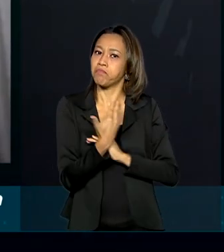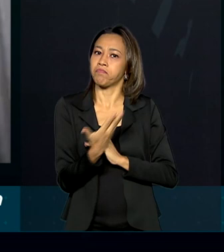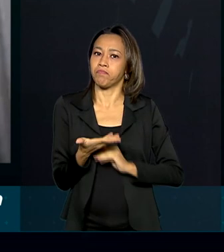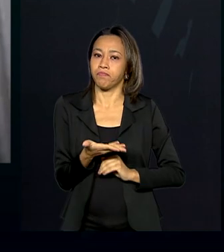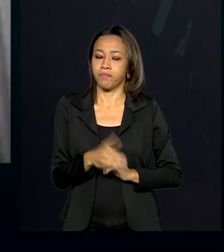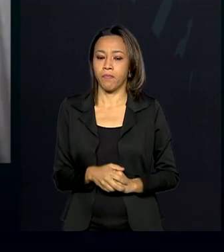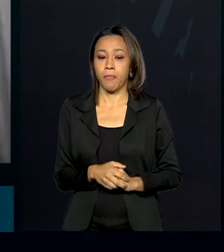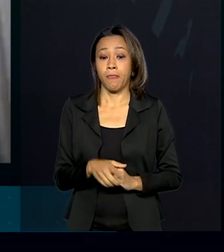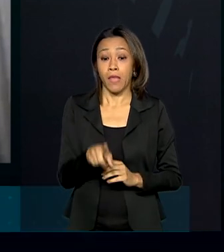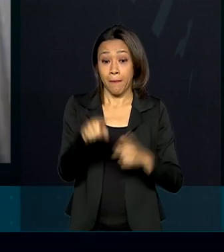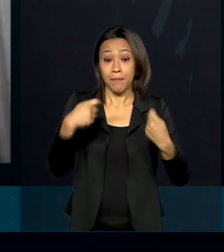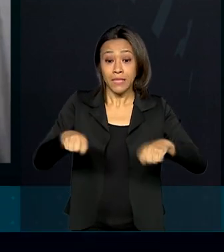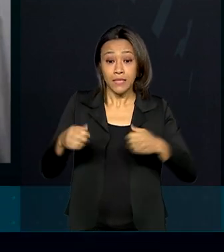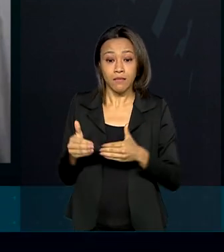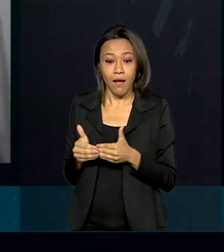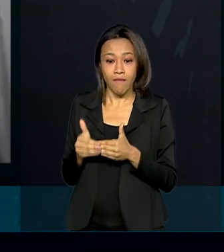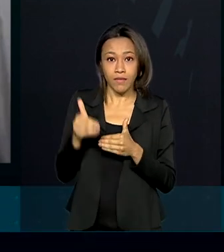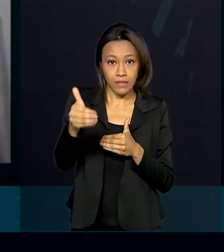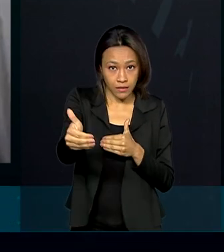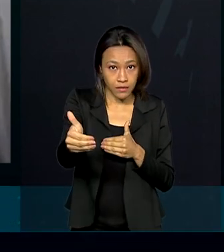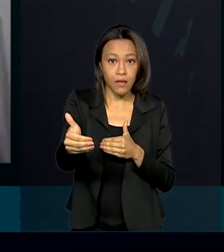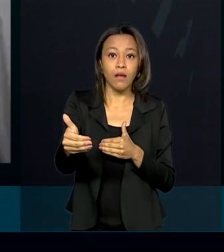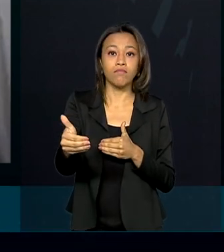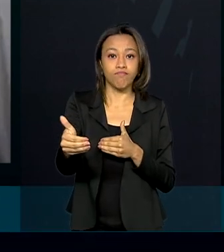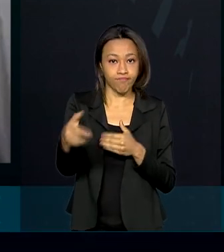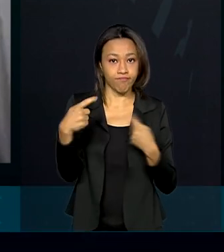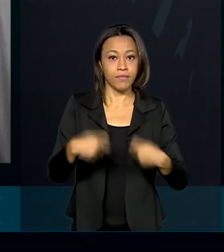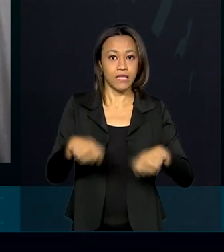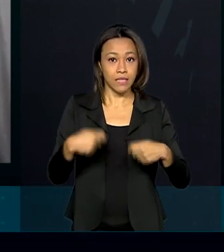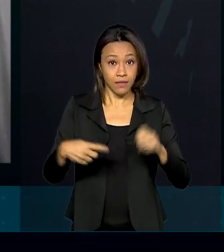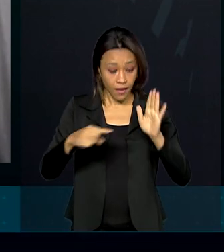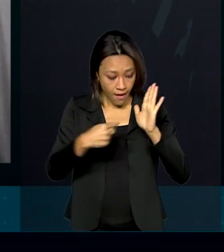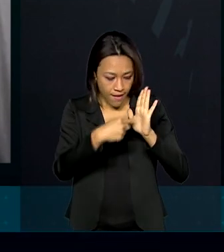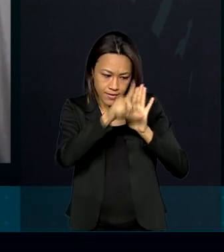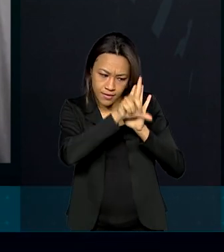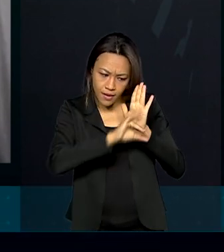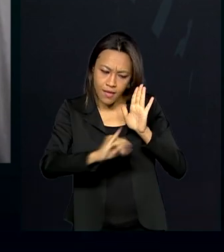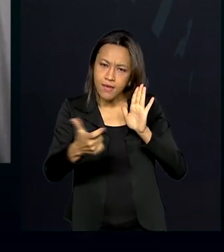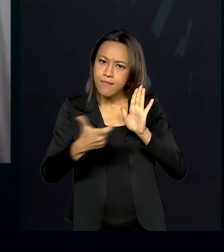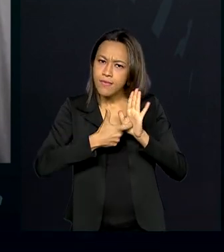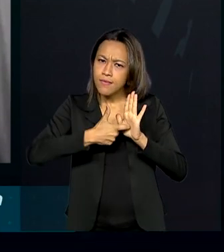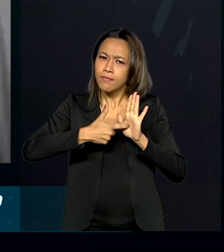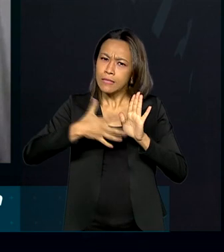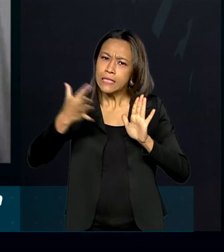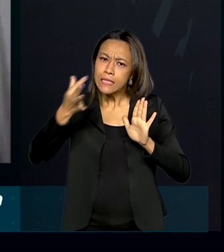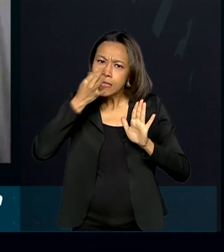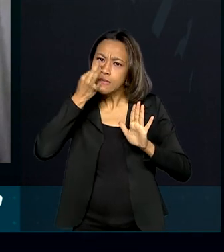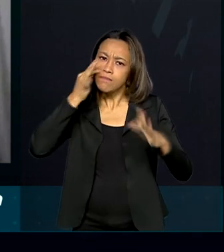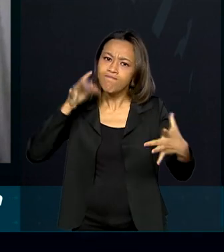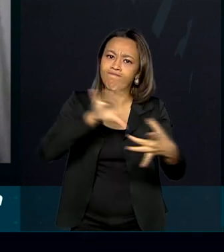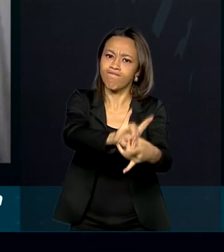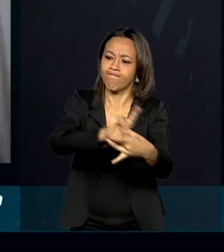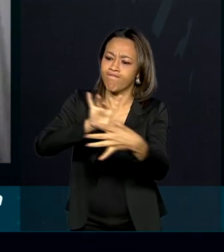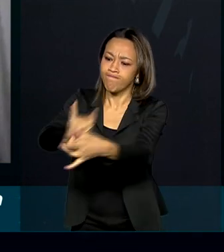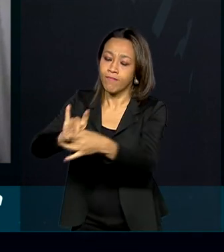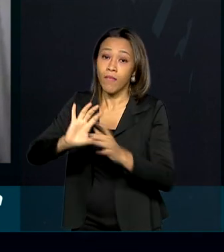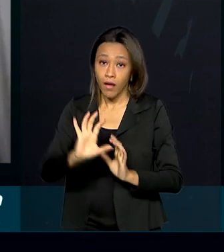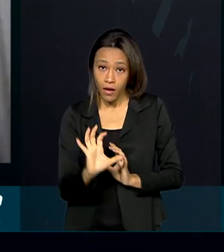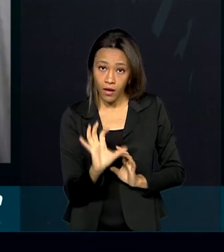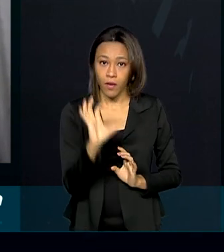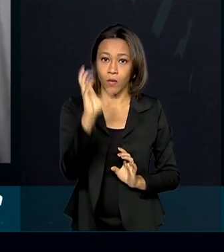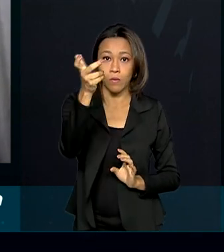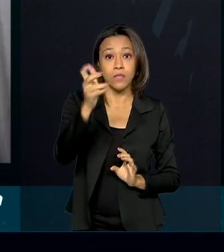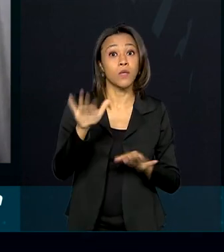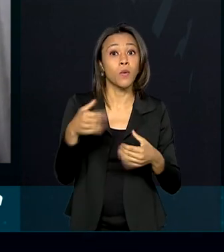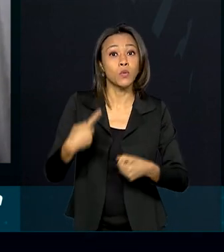bastante. É preciso colocar essa lei em prática. Isso só vai acontecer quando nossos